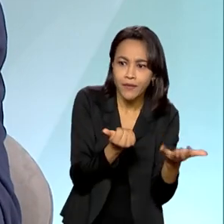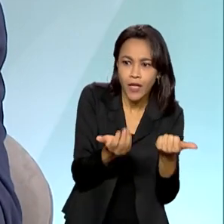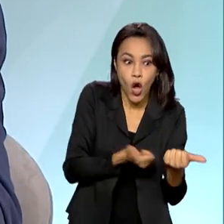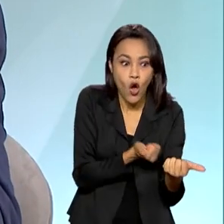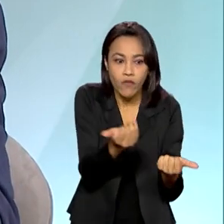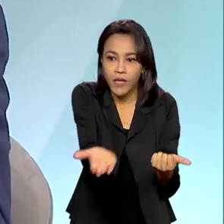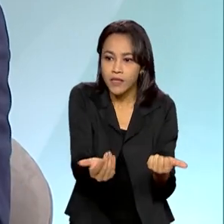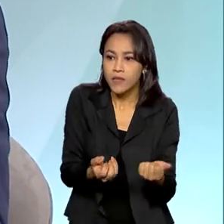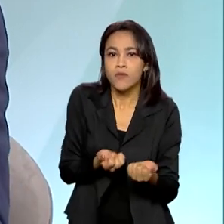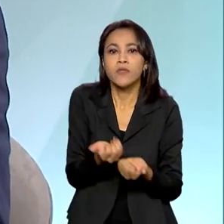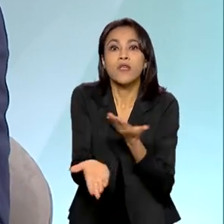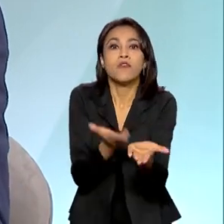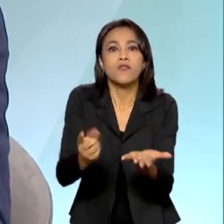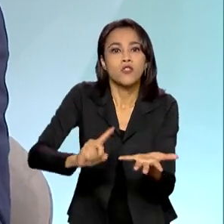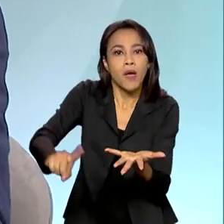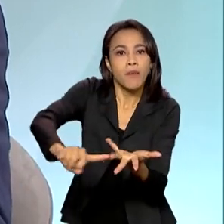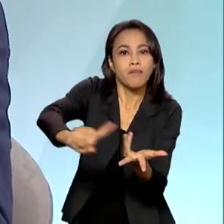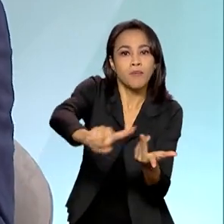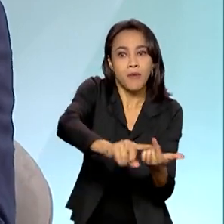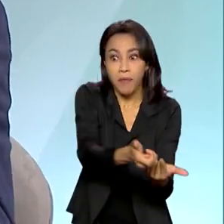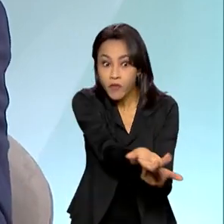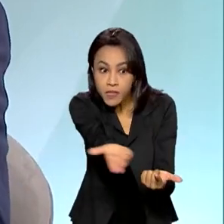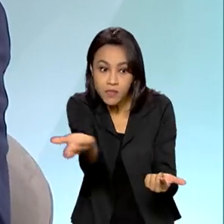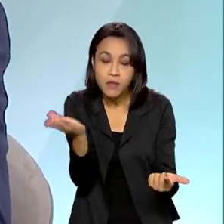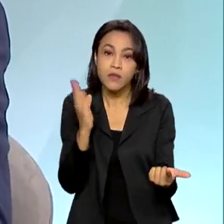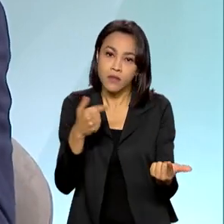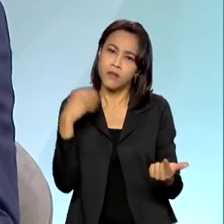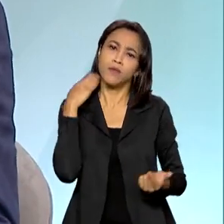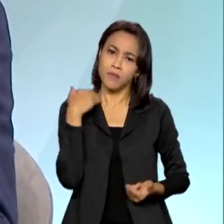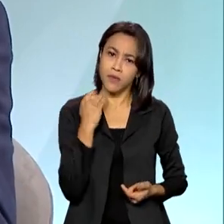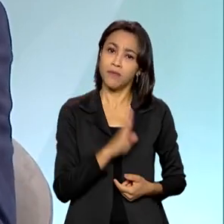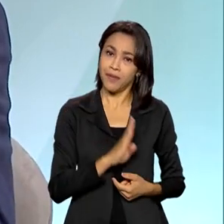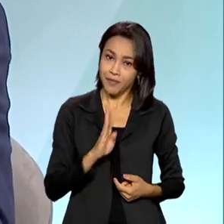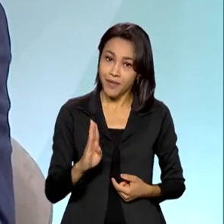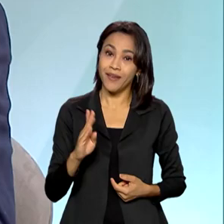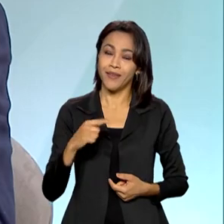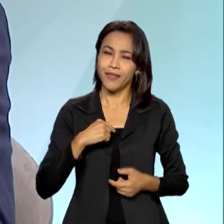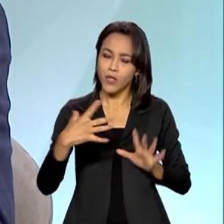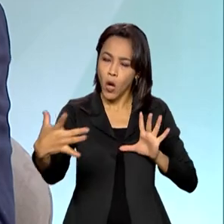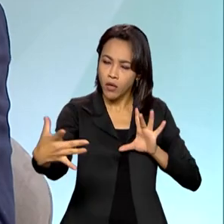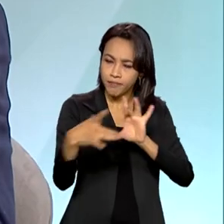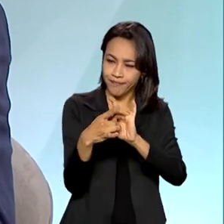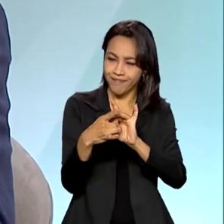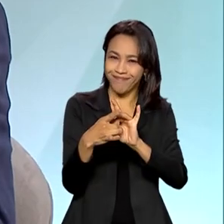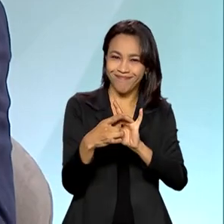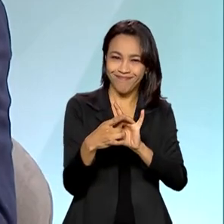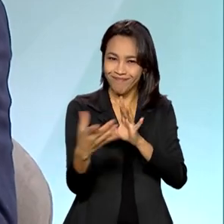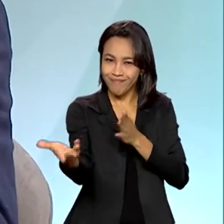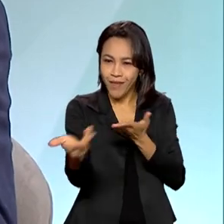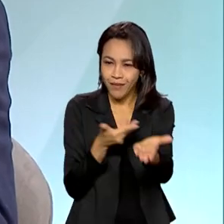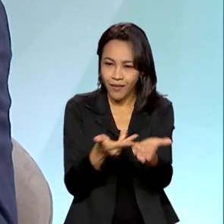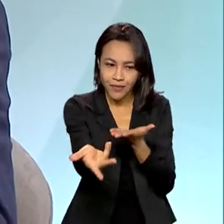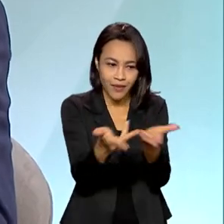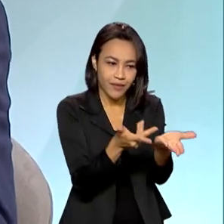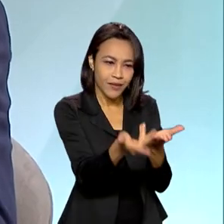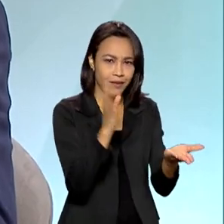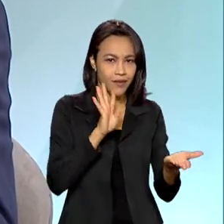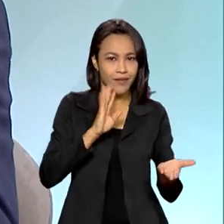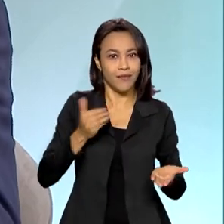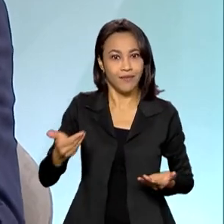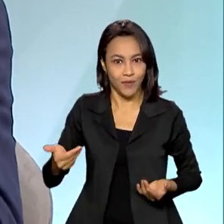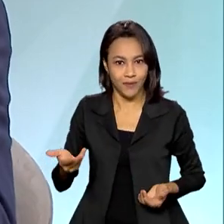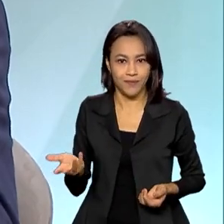produtos e serviços que essas redes oferecem e o Banco do Brasil, de alguma forma, conectar isso com os nossos clientes. Olha que bacana.